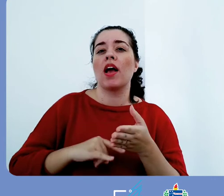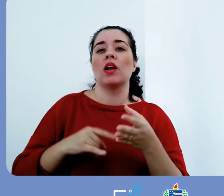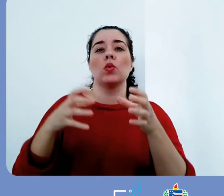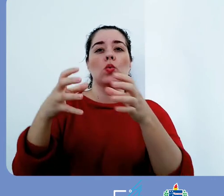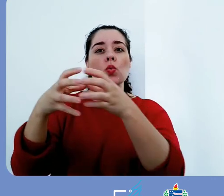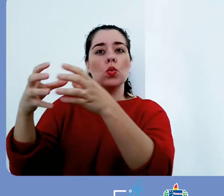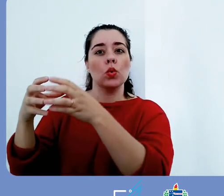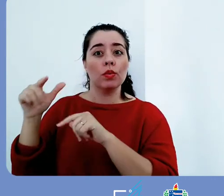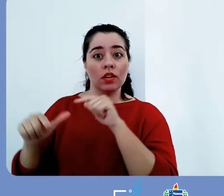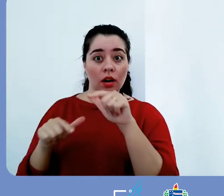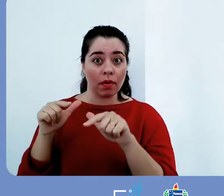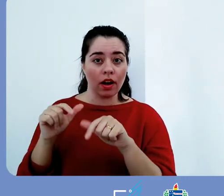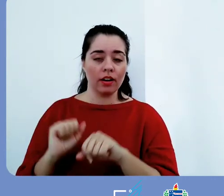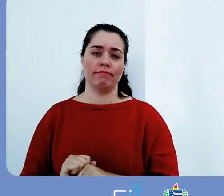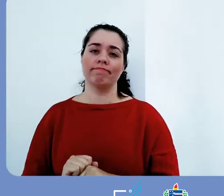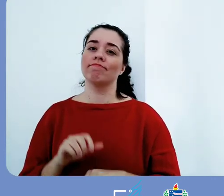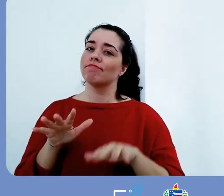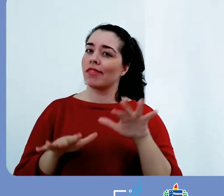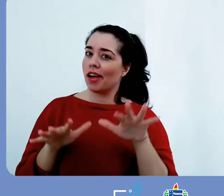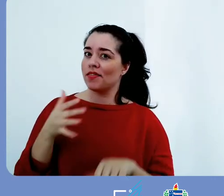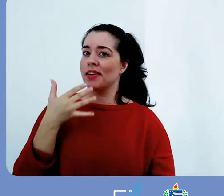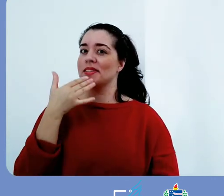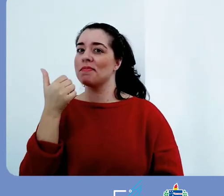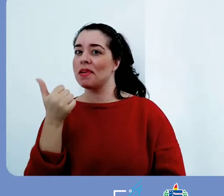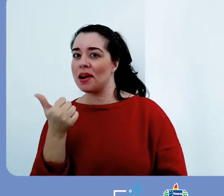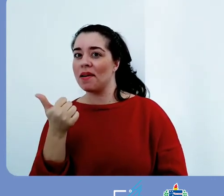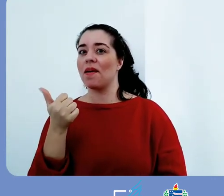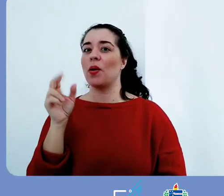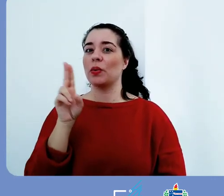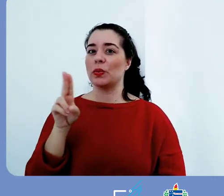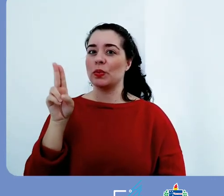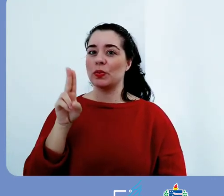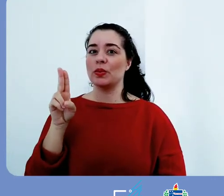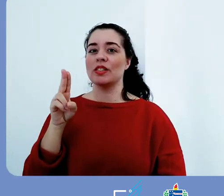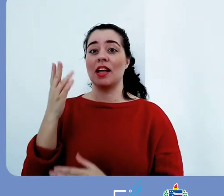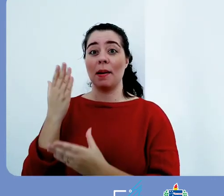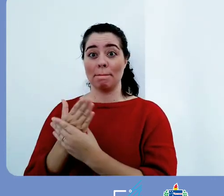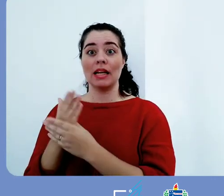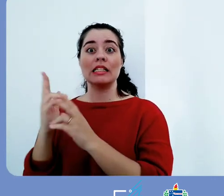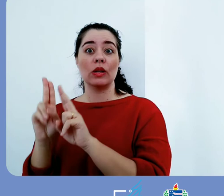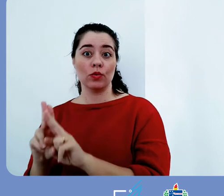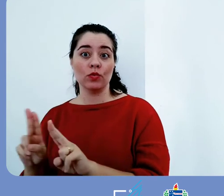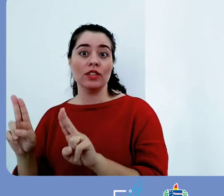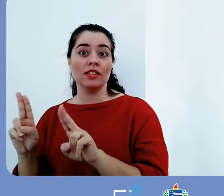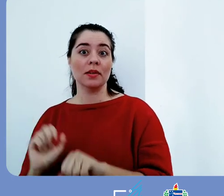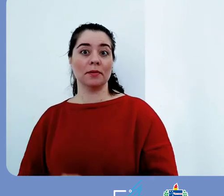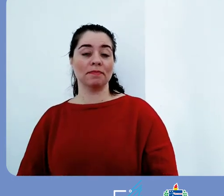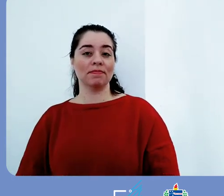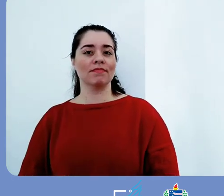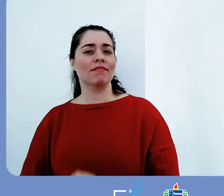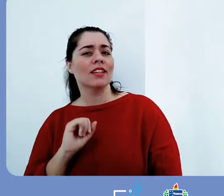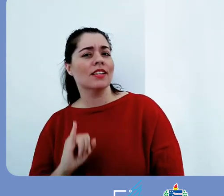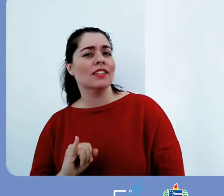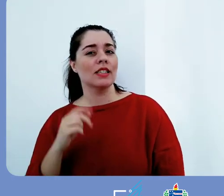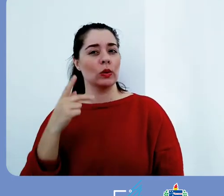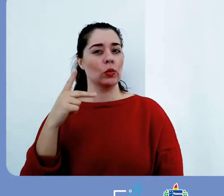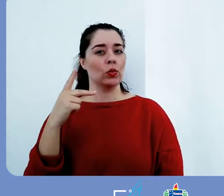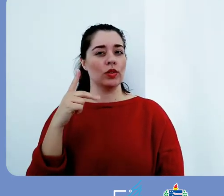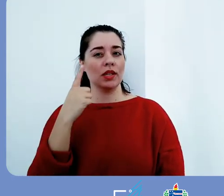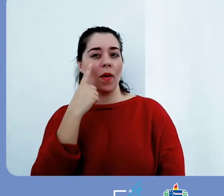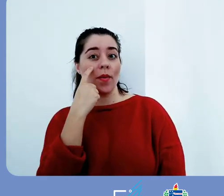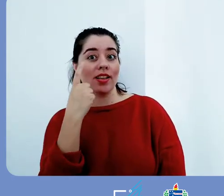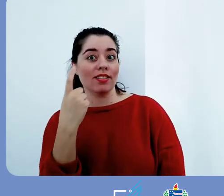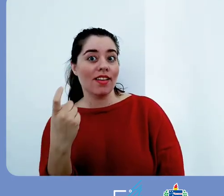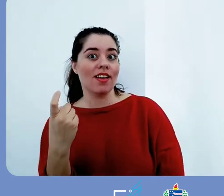você pode utilizar o sistema do Gallery da UFSC. Então, para cada tipo de interesse, há